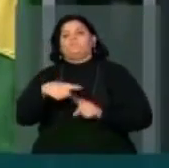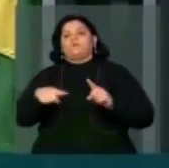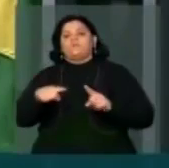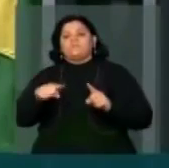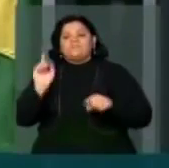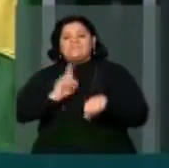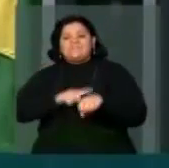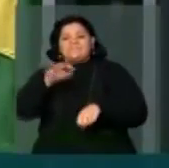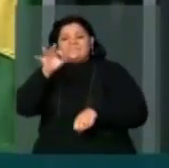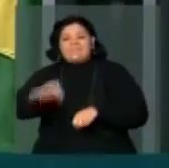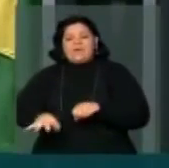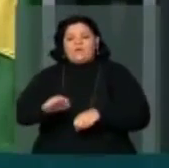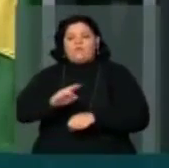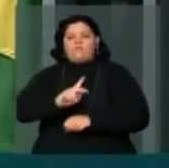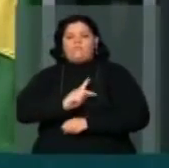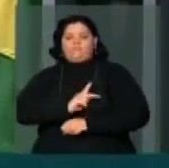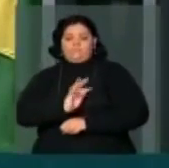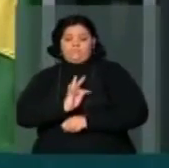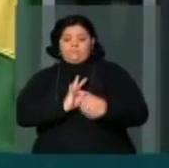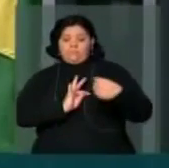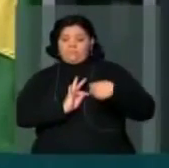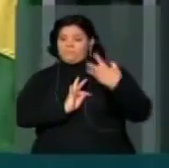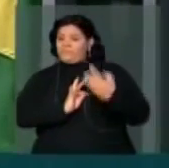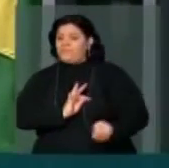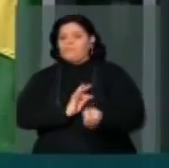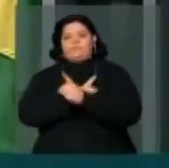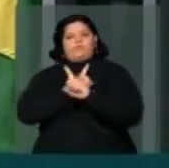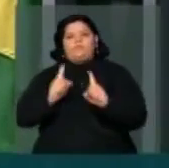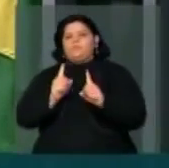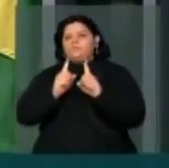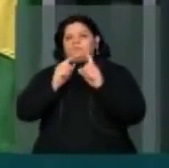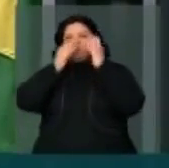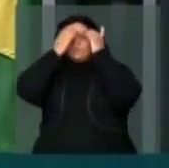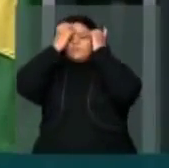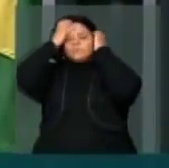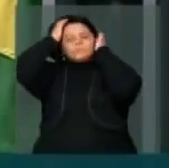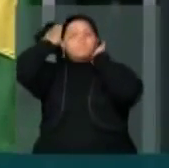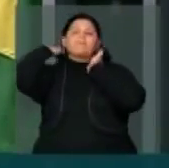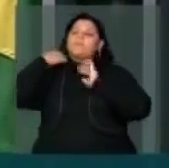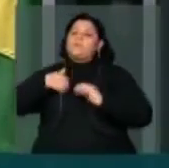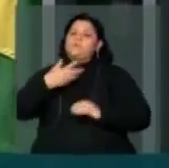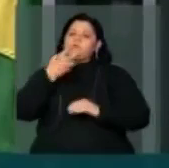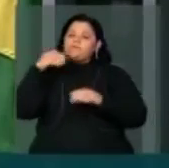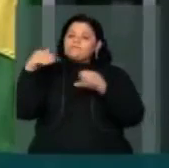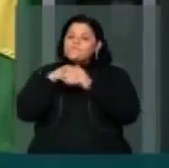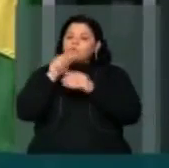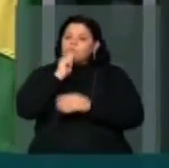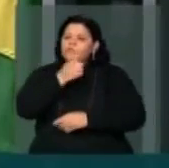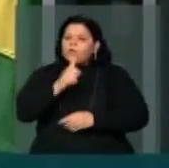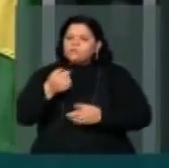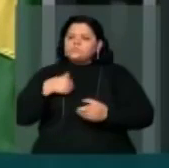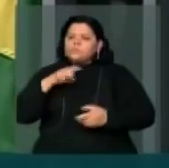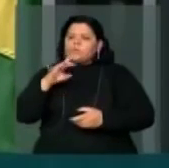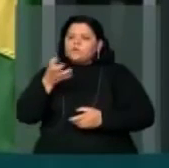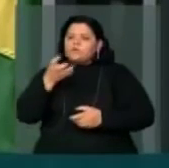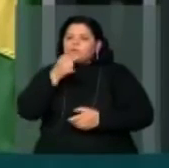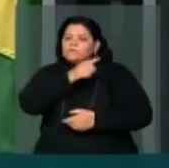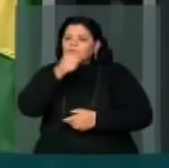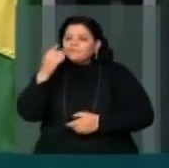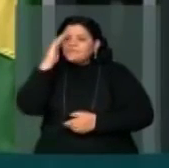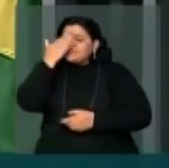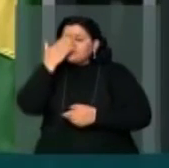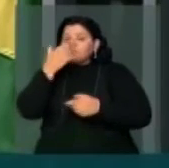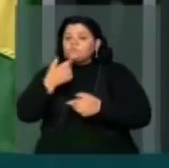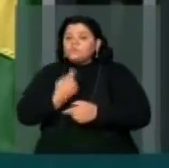contra. A admissibilidade apenas não é a votação do projeto. Por isso, eu entendo